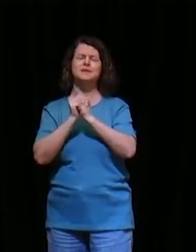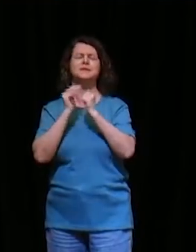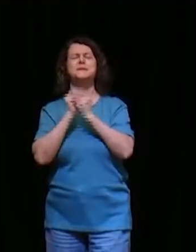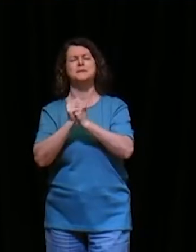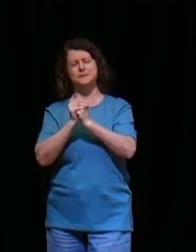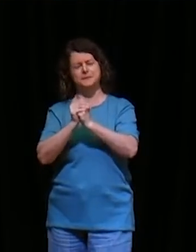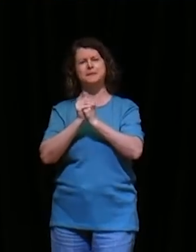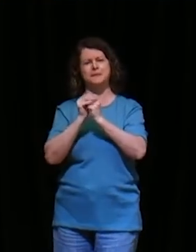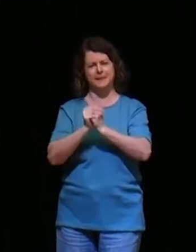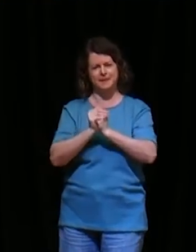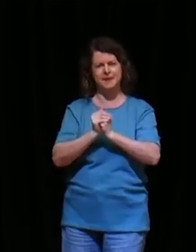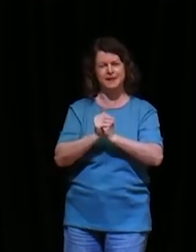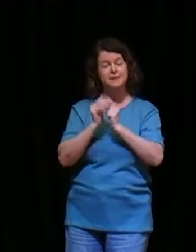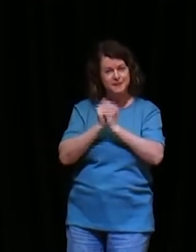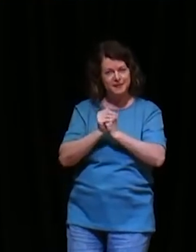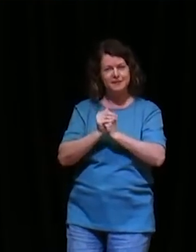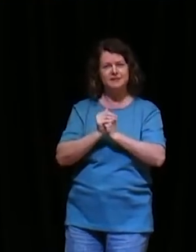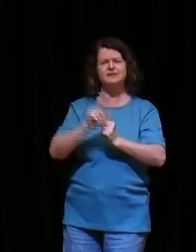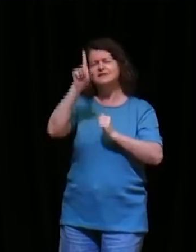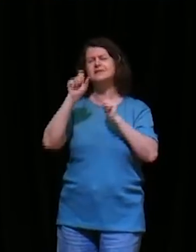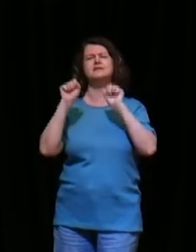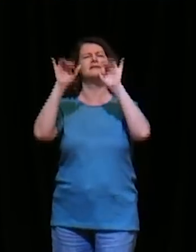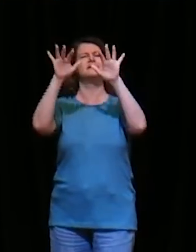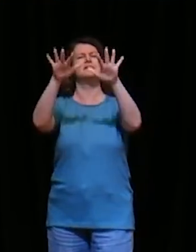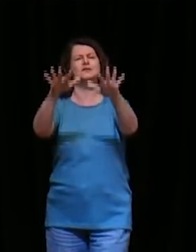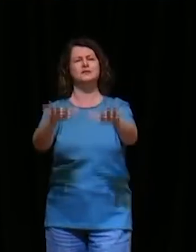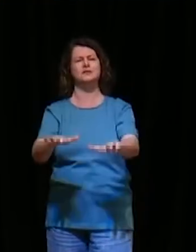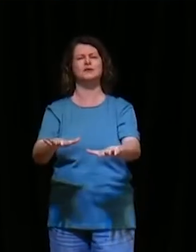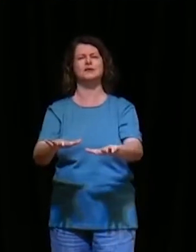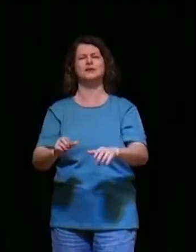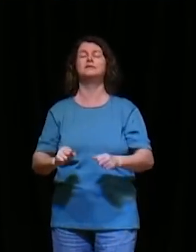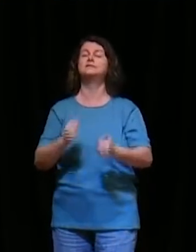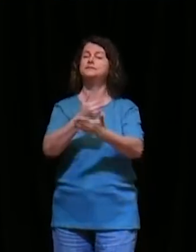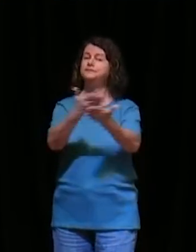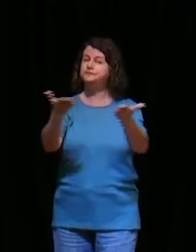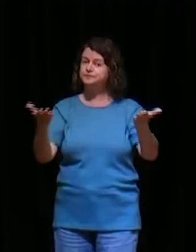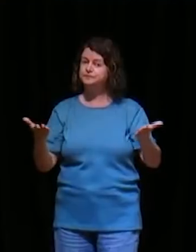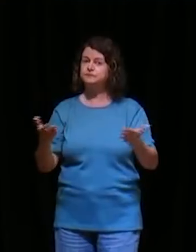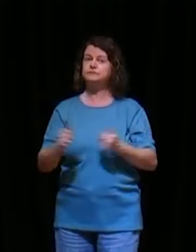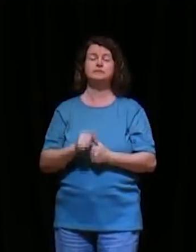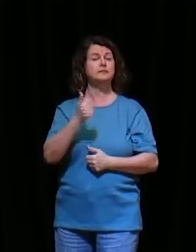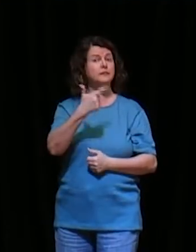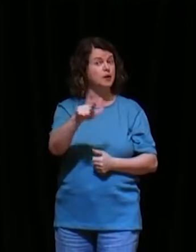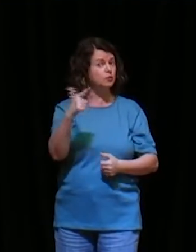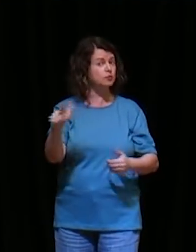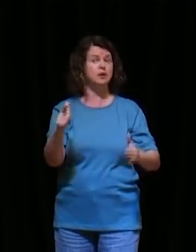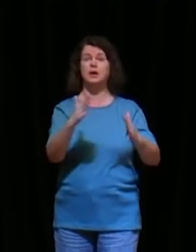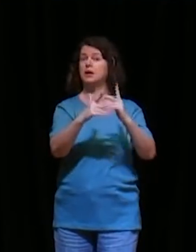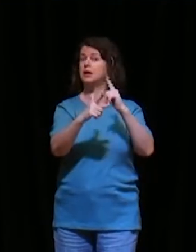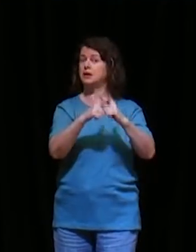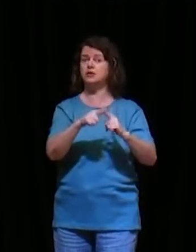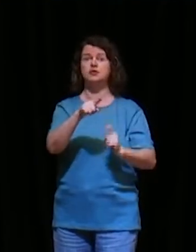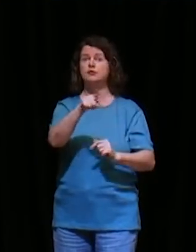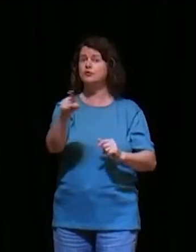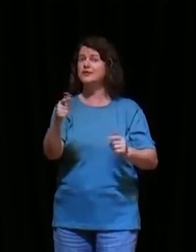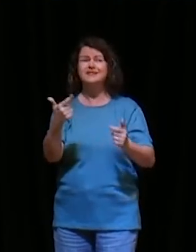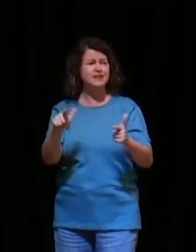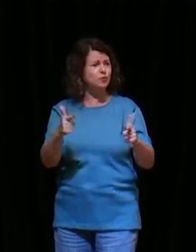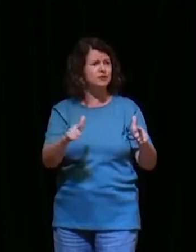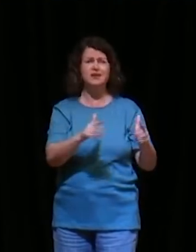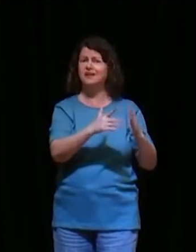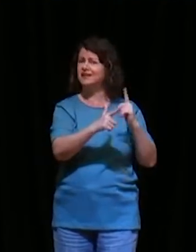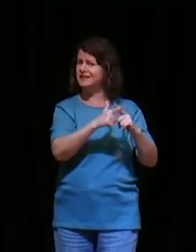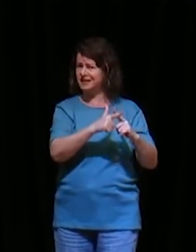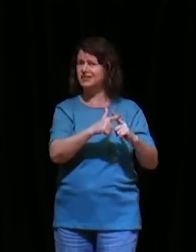amém, e amém, amém querido, Deus te abençoe, você que não tem igreja, você está sem igreja, está